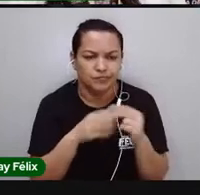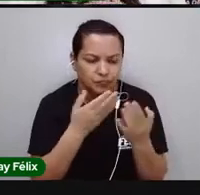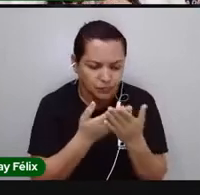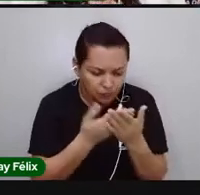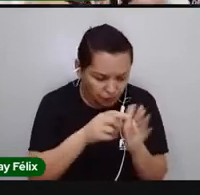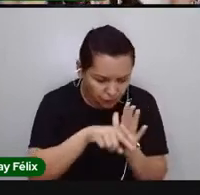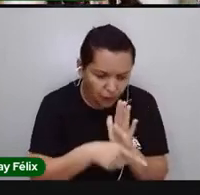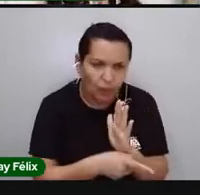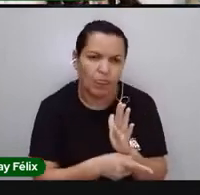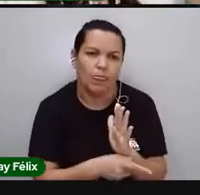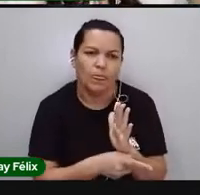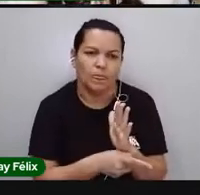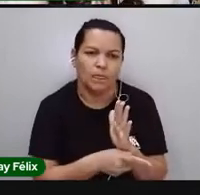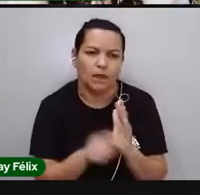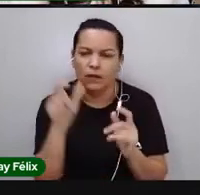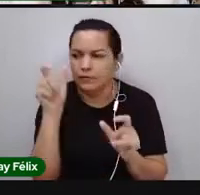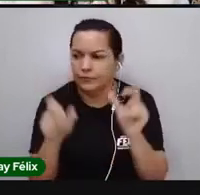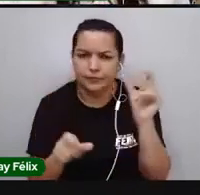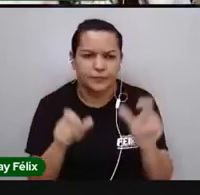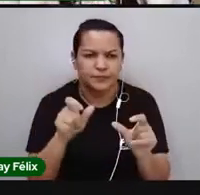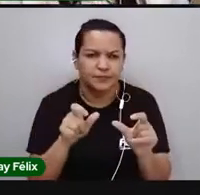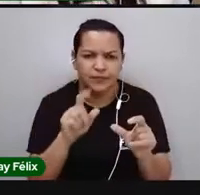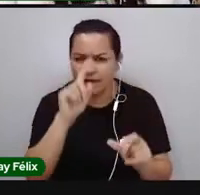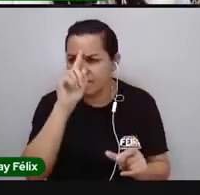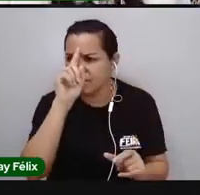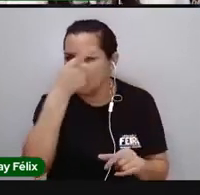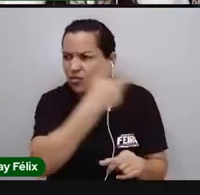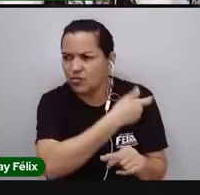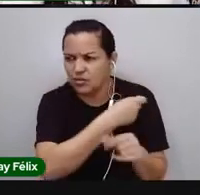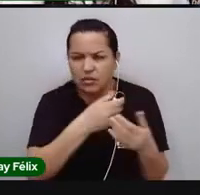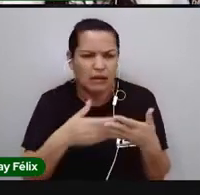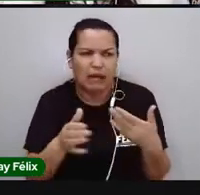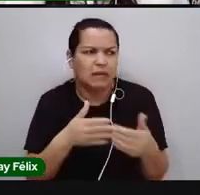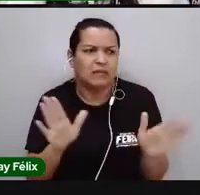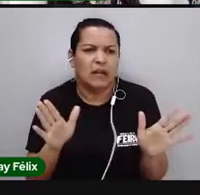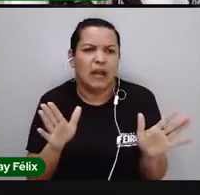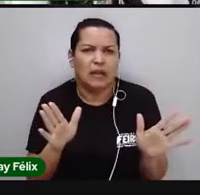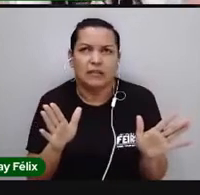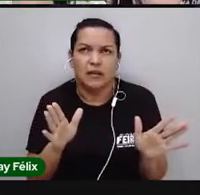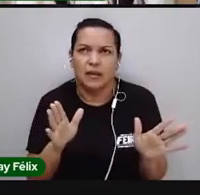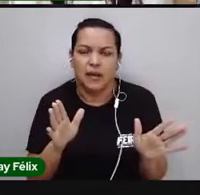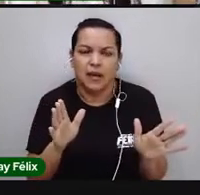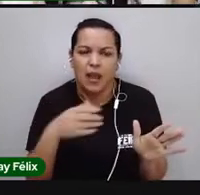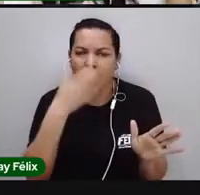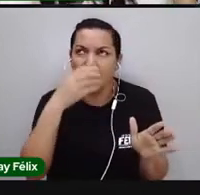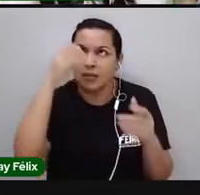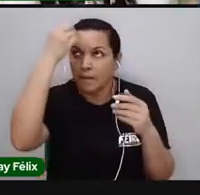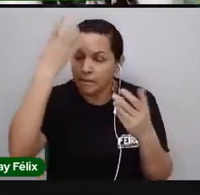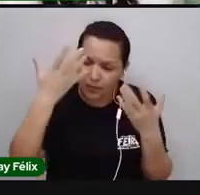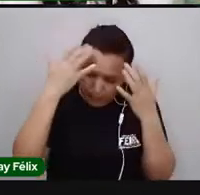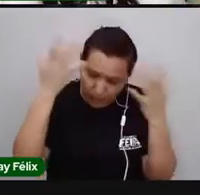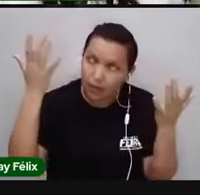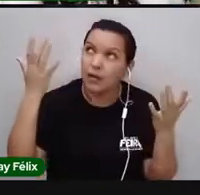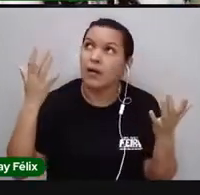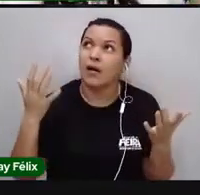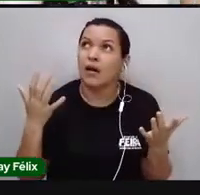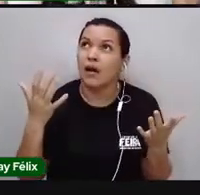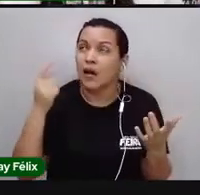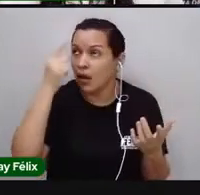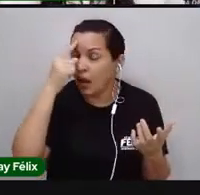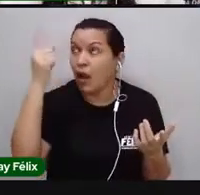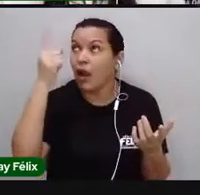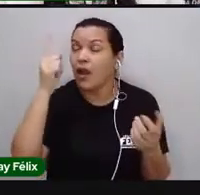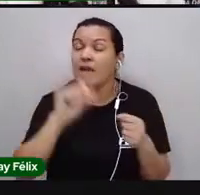que criou essa vacina, veio assim do nada, caiu a maçã na cabeça e, ui, veio a ideia da